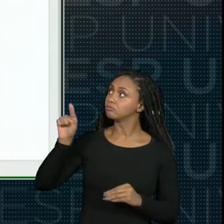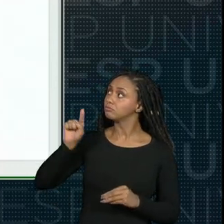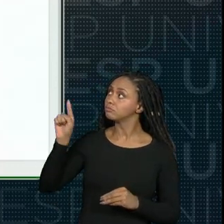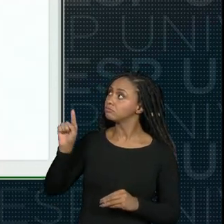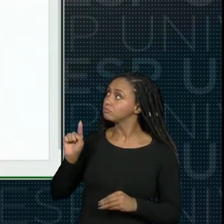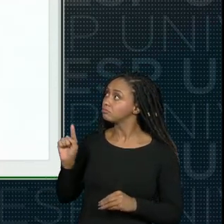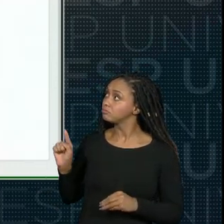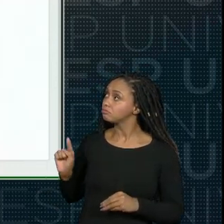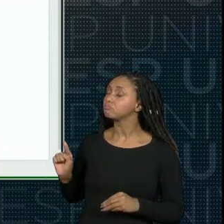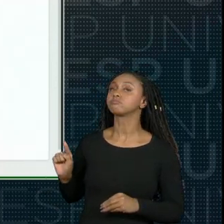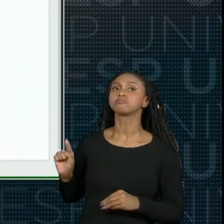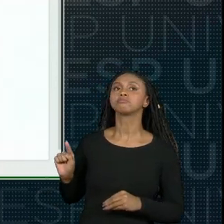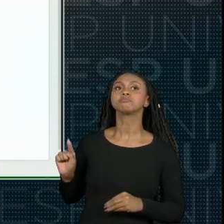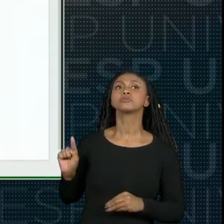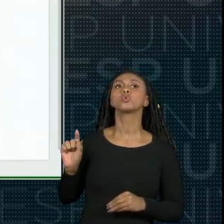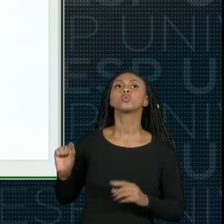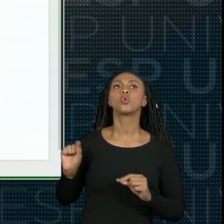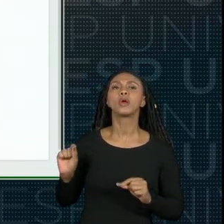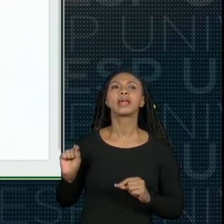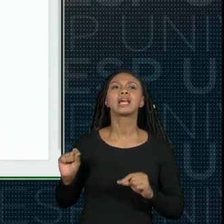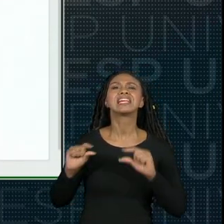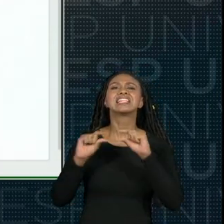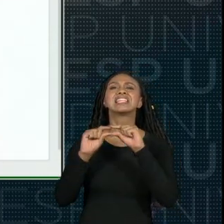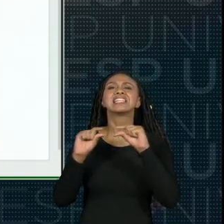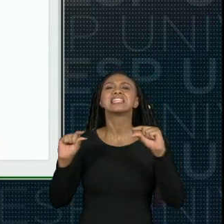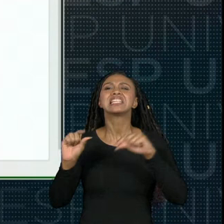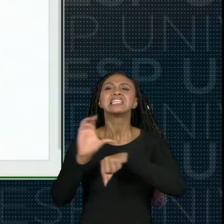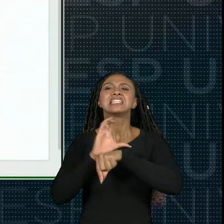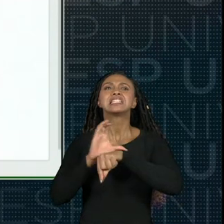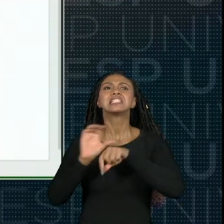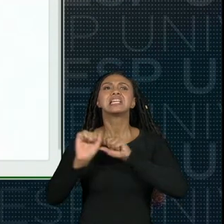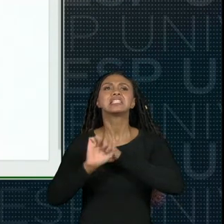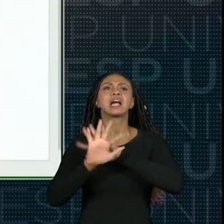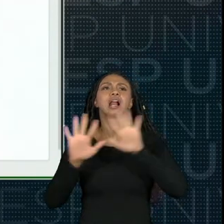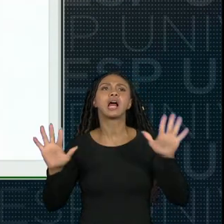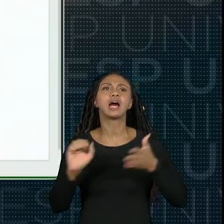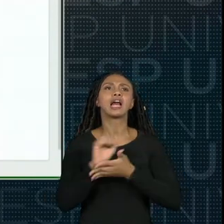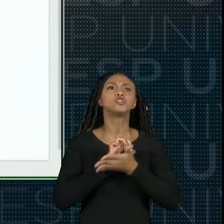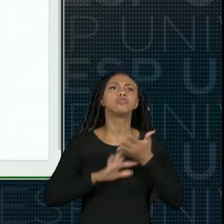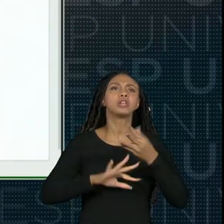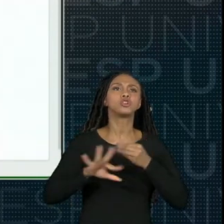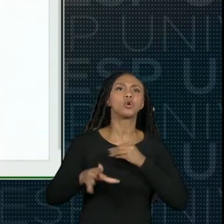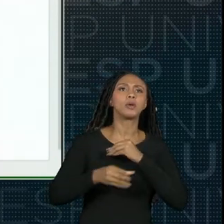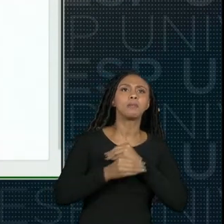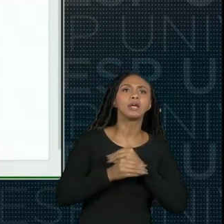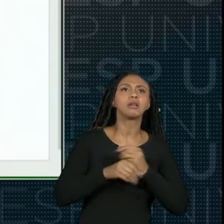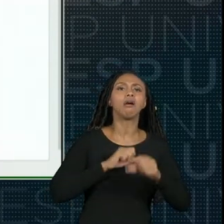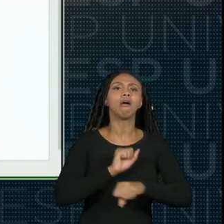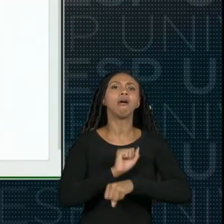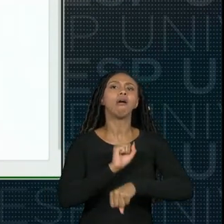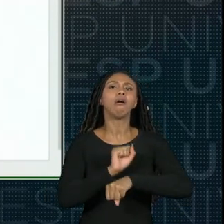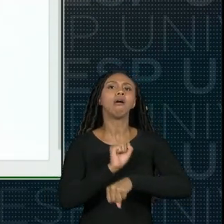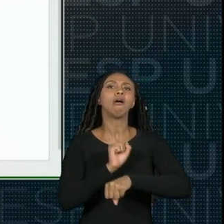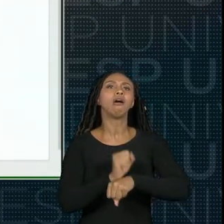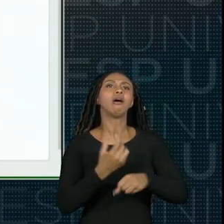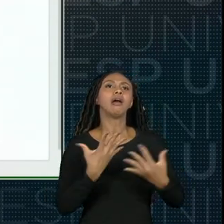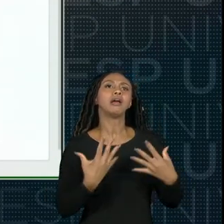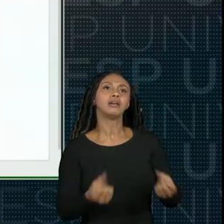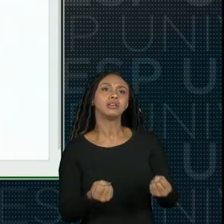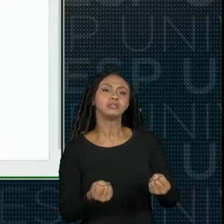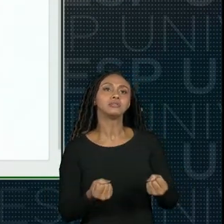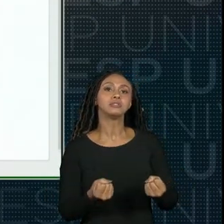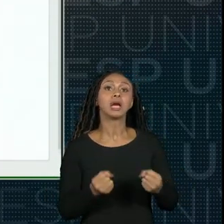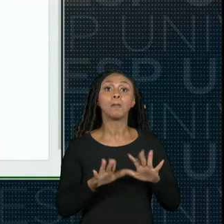bastaria clicar aqui nessa segunda aba de atividades complementares aguardando o deferimento que seria visualizado